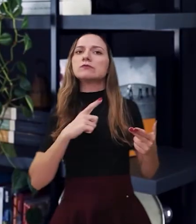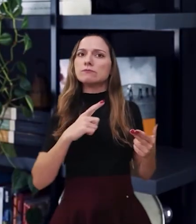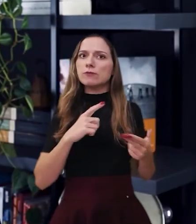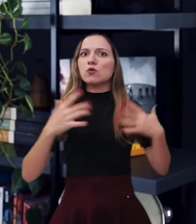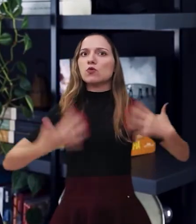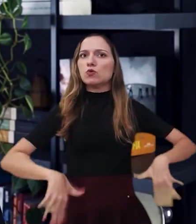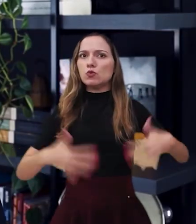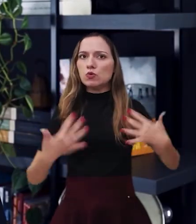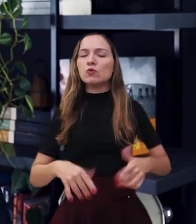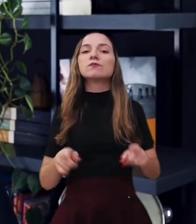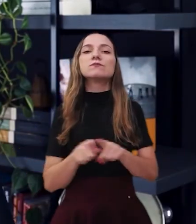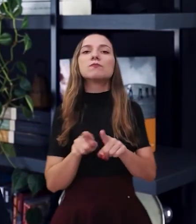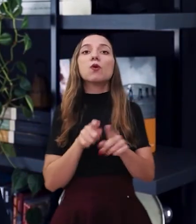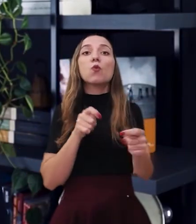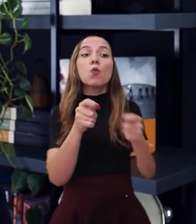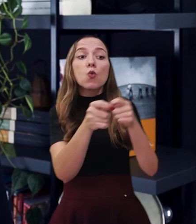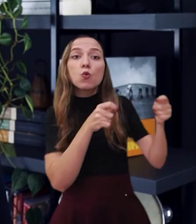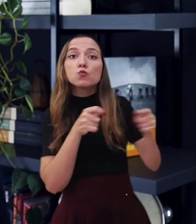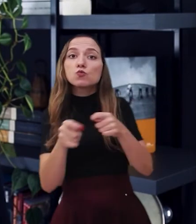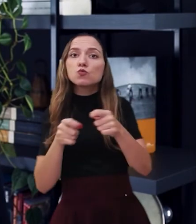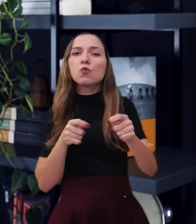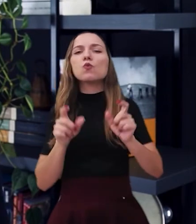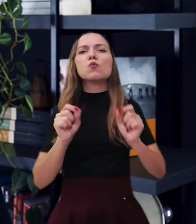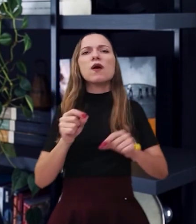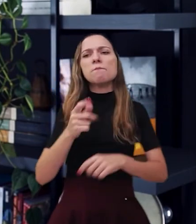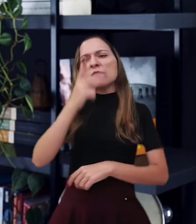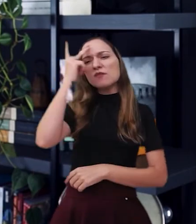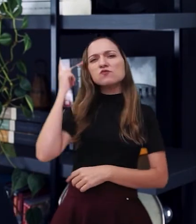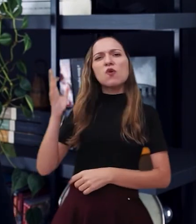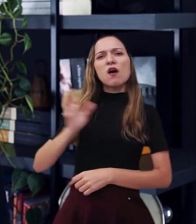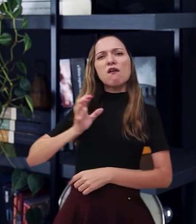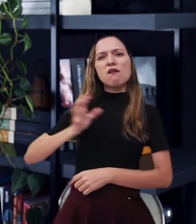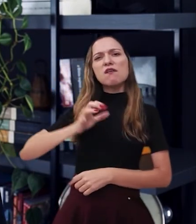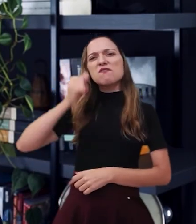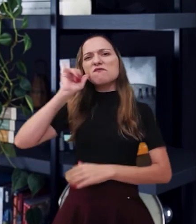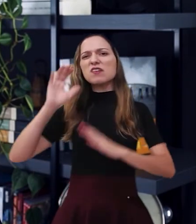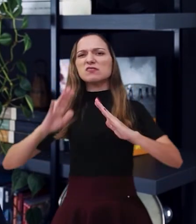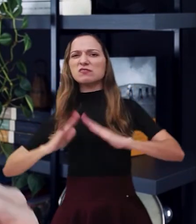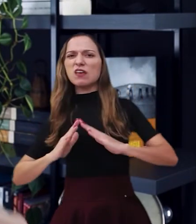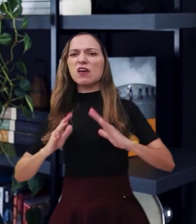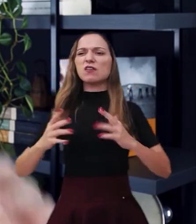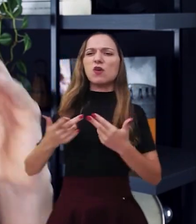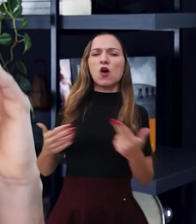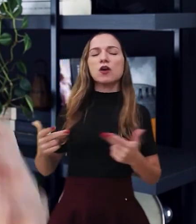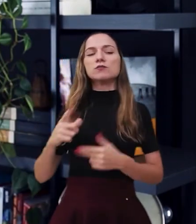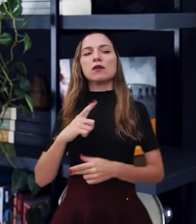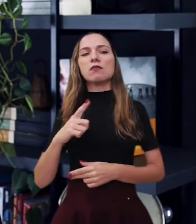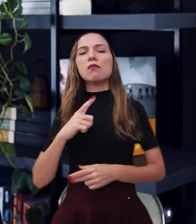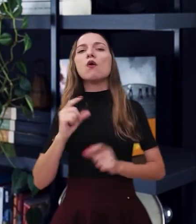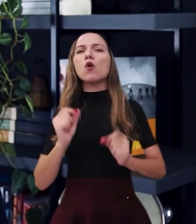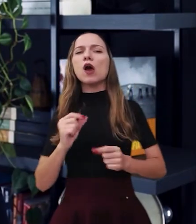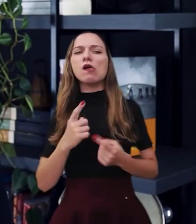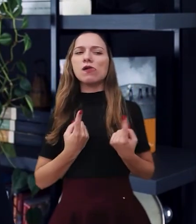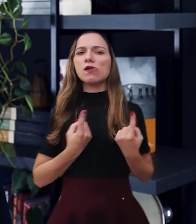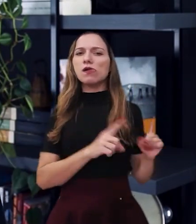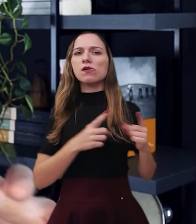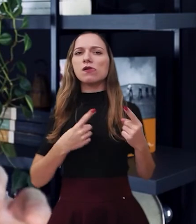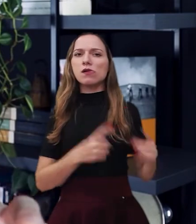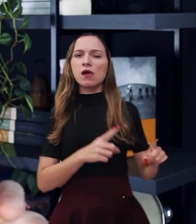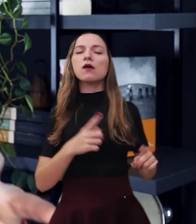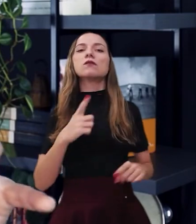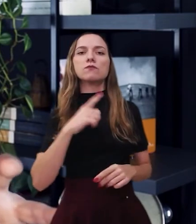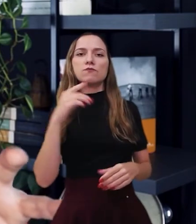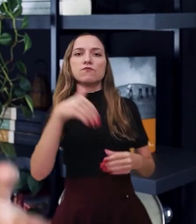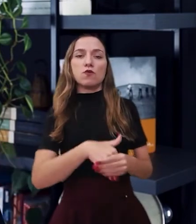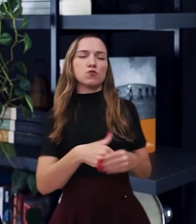controle eleitoral feito pelos grandes fazendeiros através do famoso voto de cabresto.